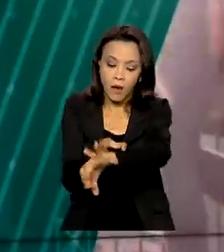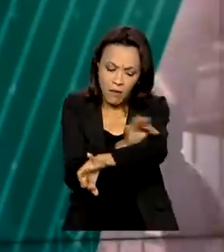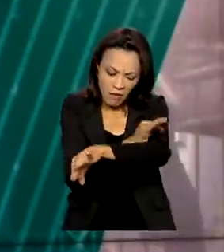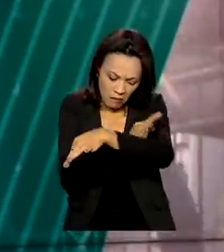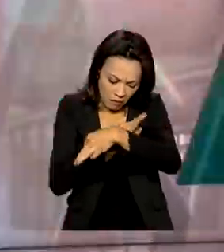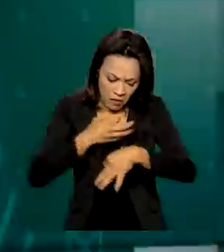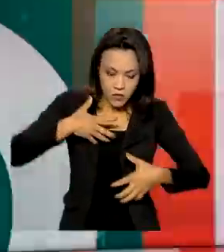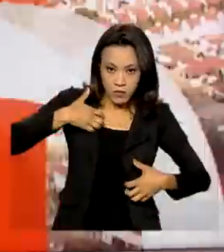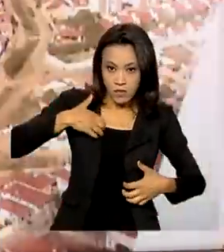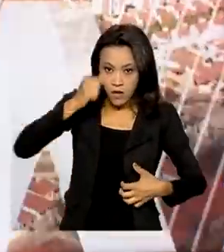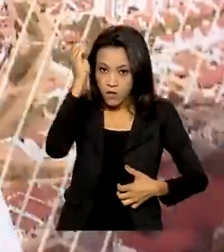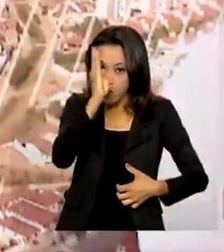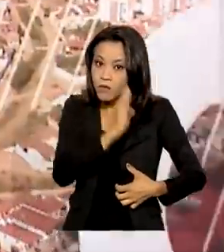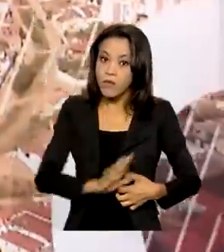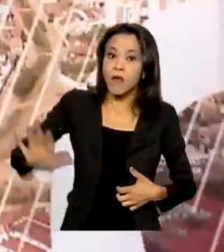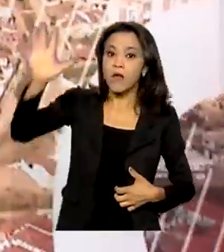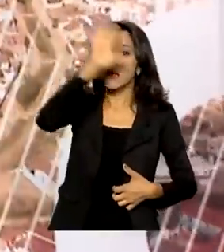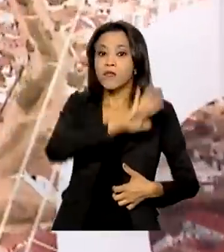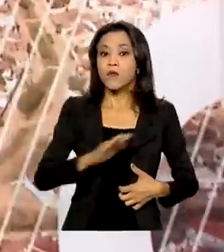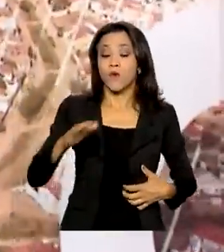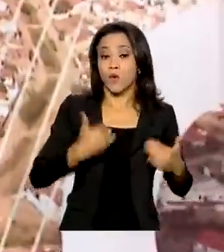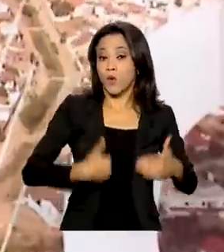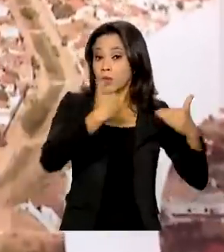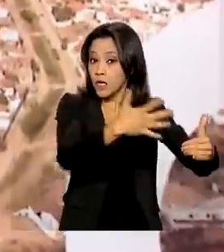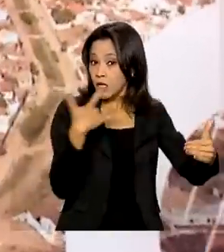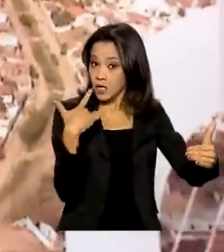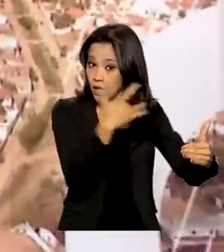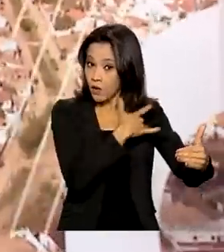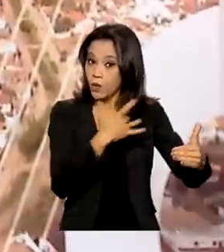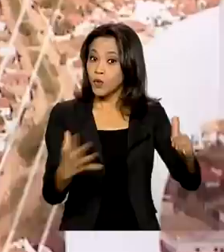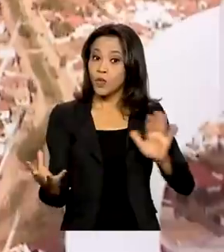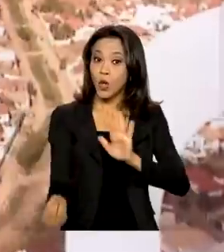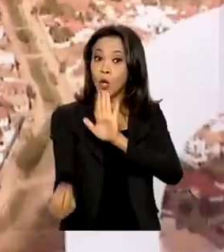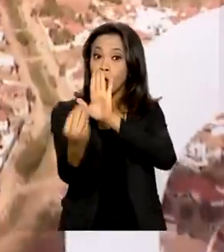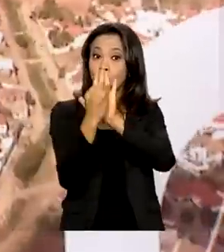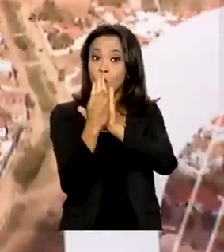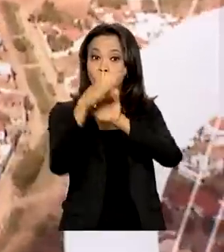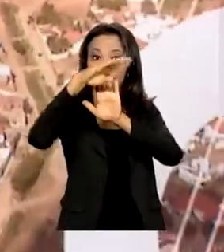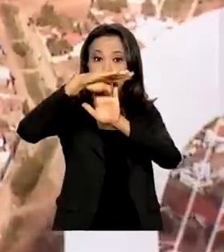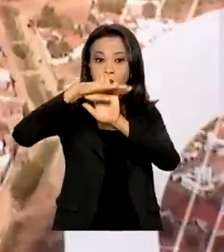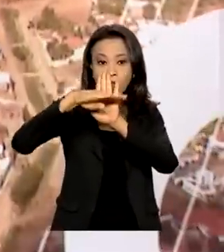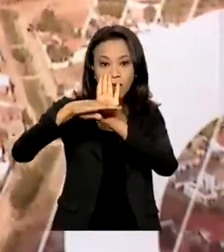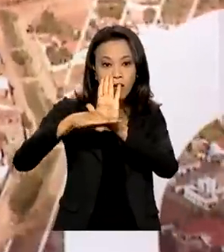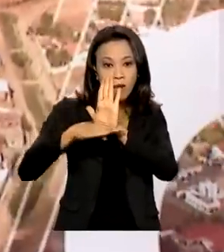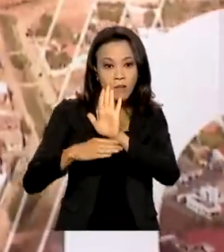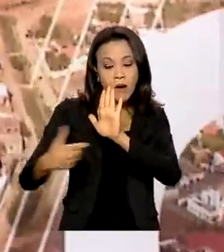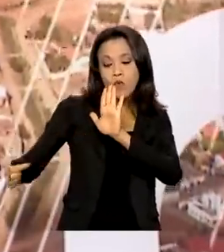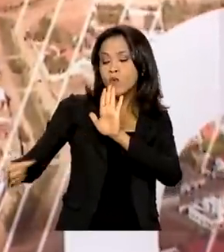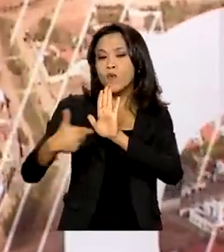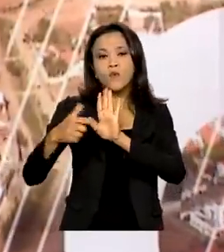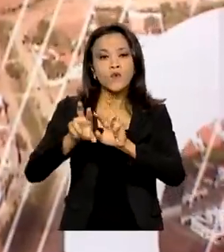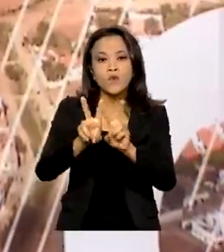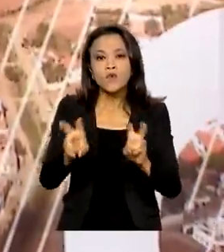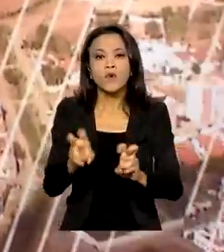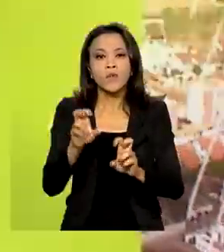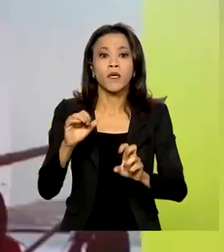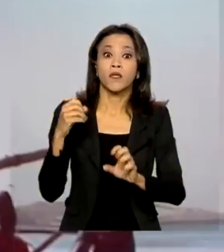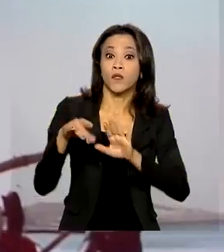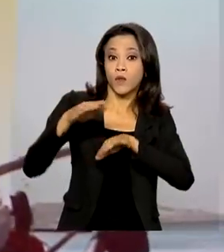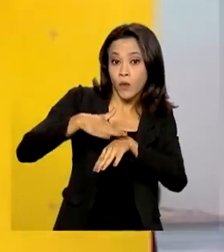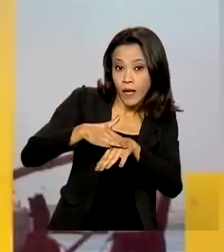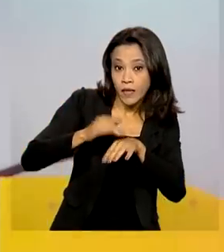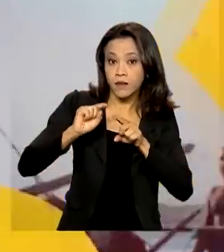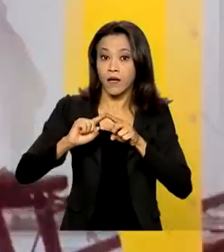Ministério da Saúde incluiu a infecção na lista nacional de notificação compulsória de doenças, agravos e